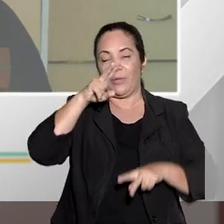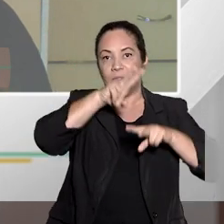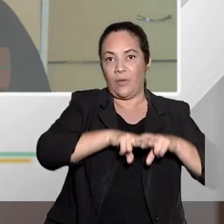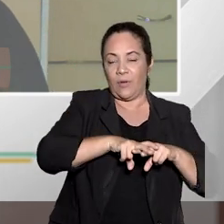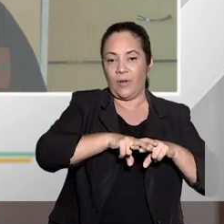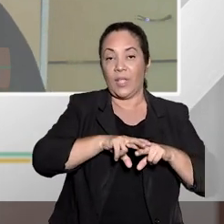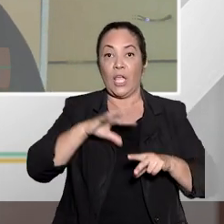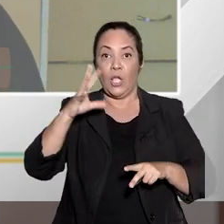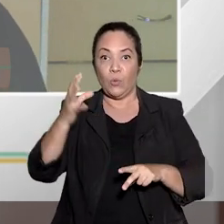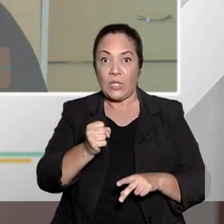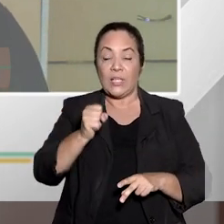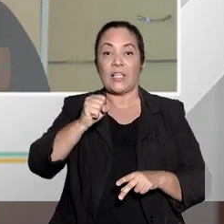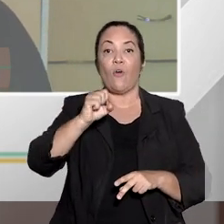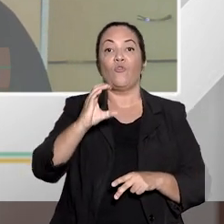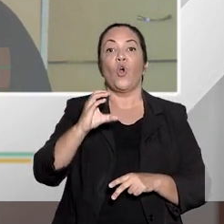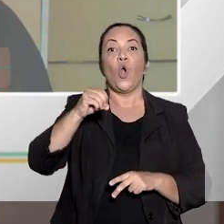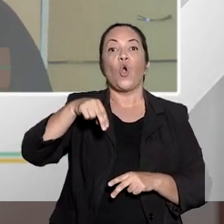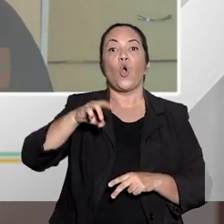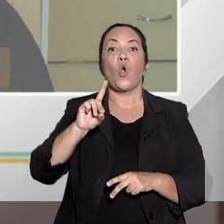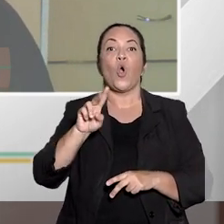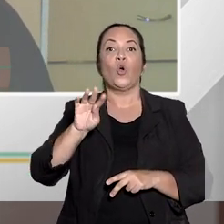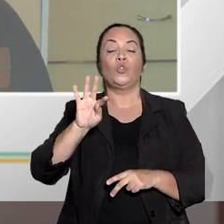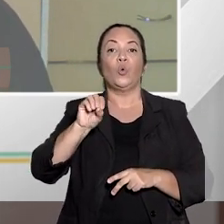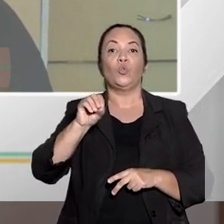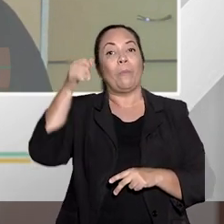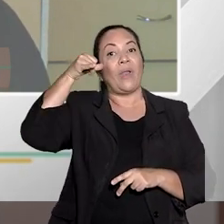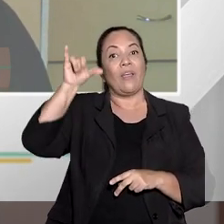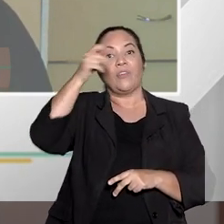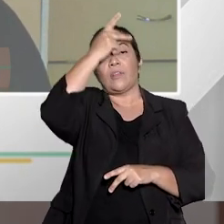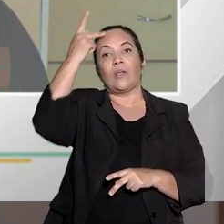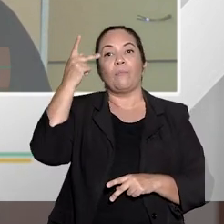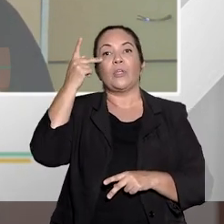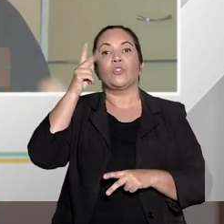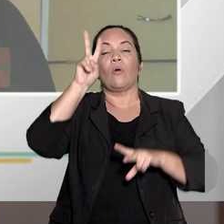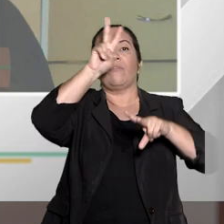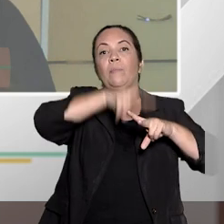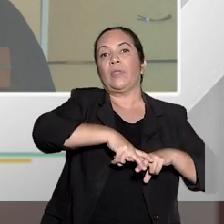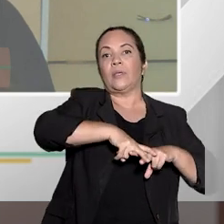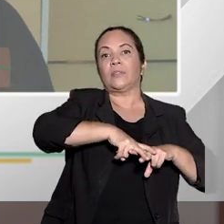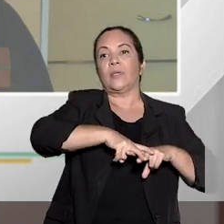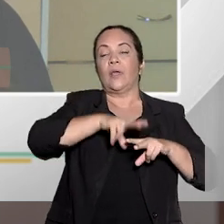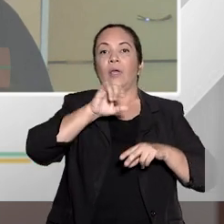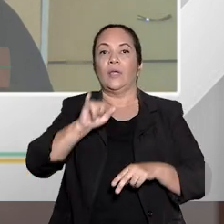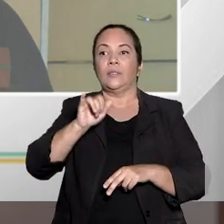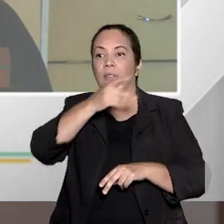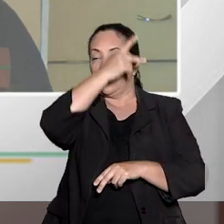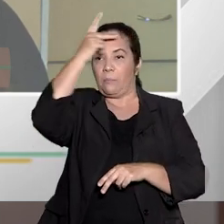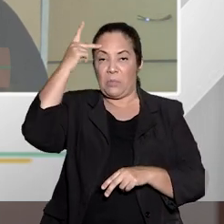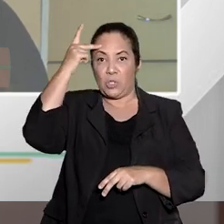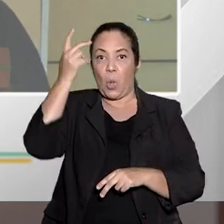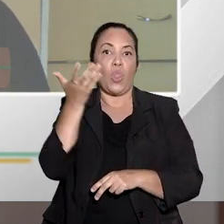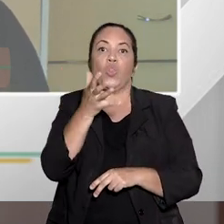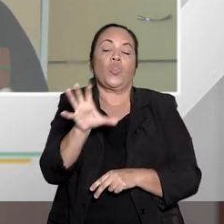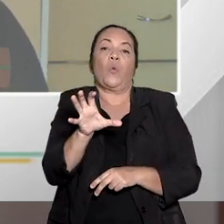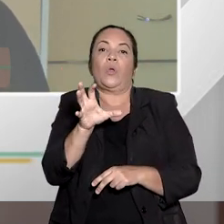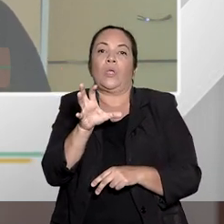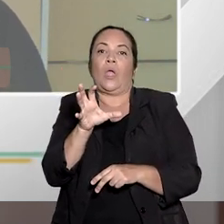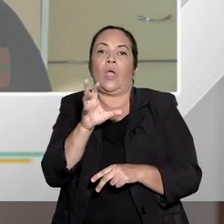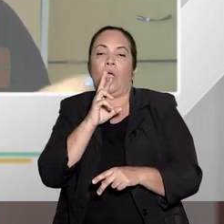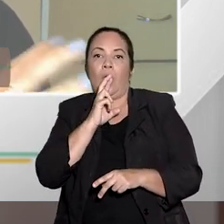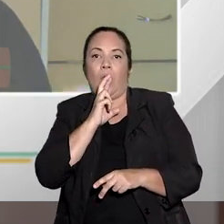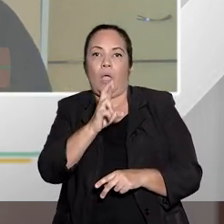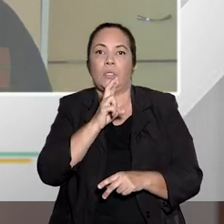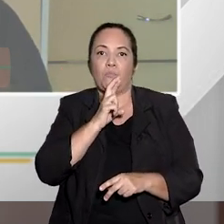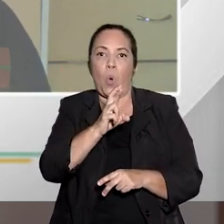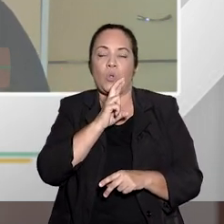salvo conduto vai ser para evitar que essa pessoa seja presa caso ela não queira responder alguma pergunta de